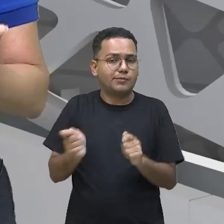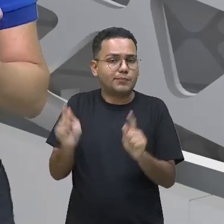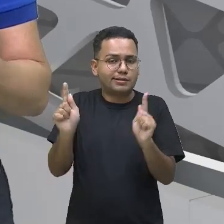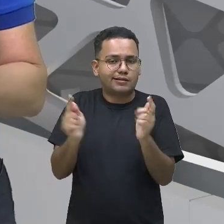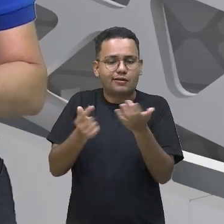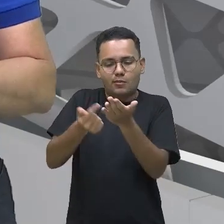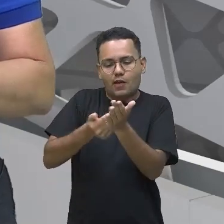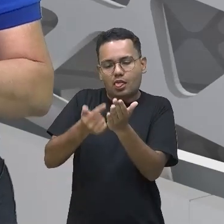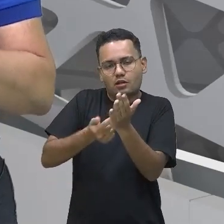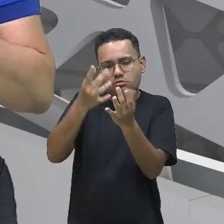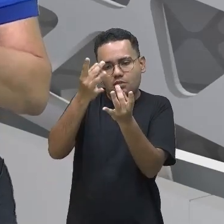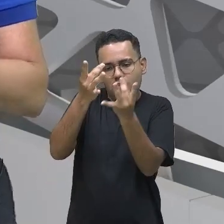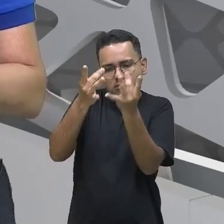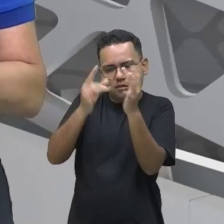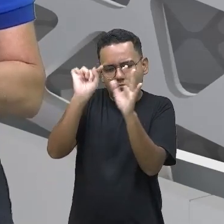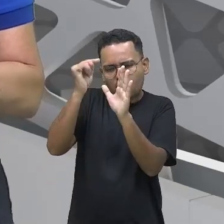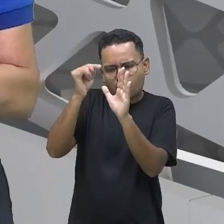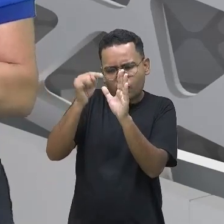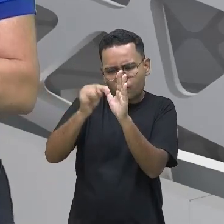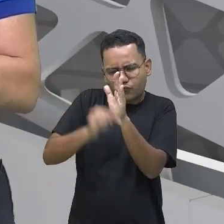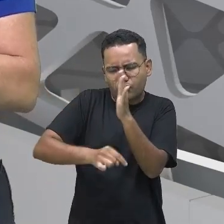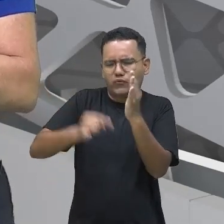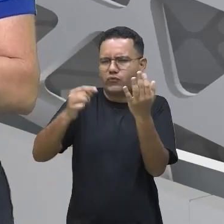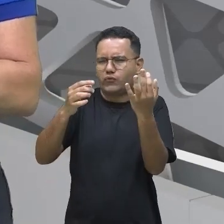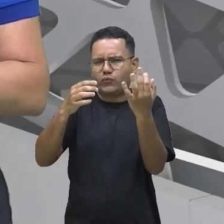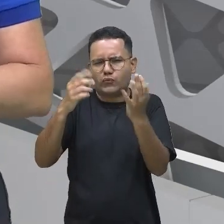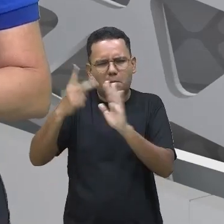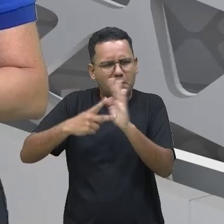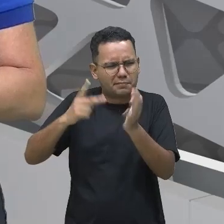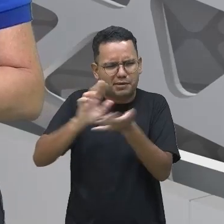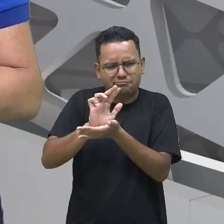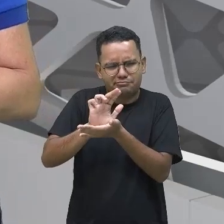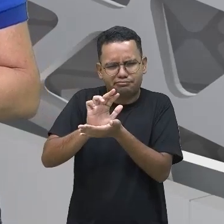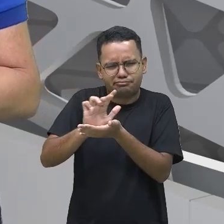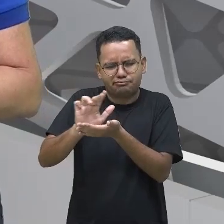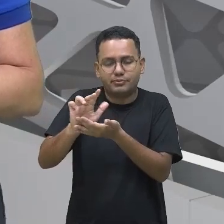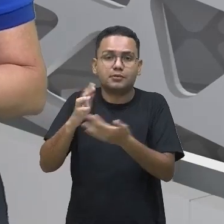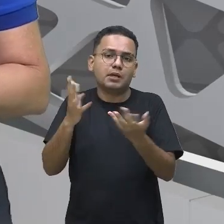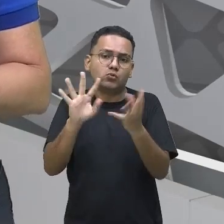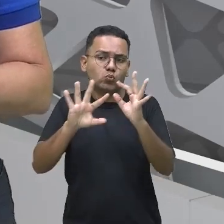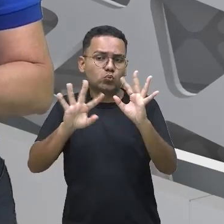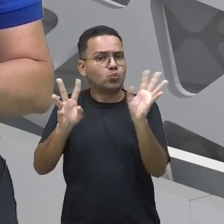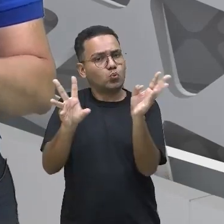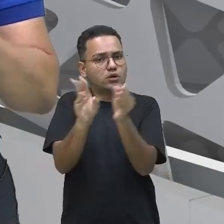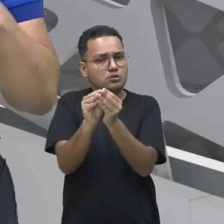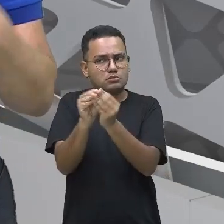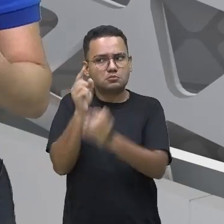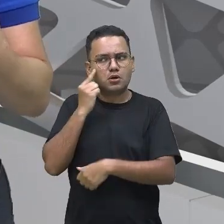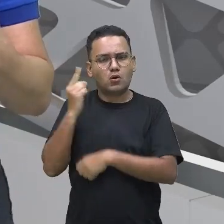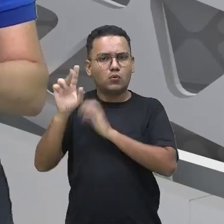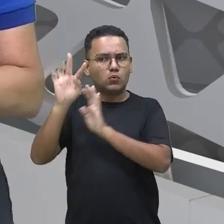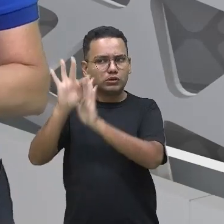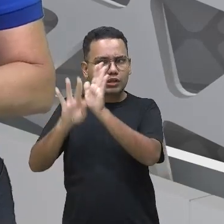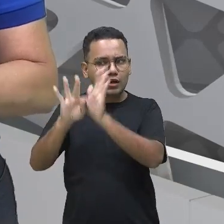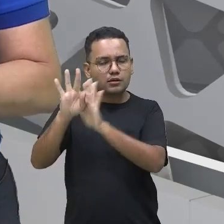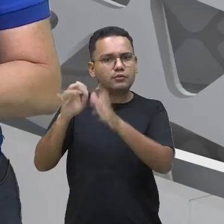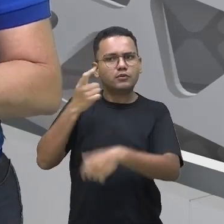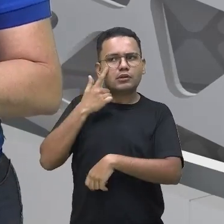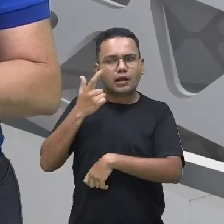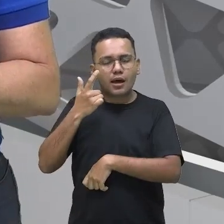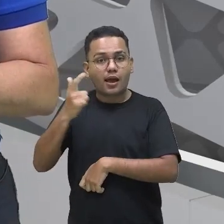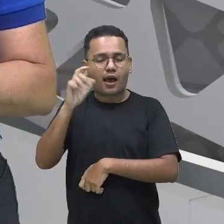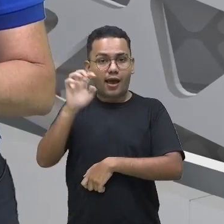muitas laudas ou em um livro. Então, veja que ficou um texto bem mais atraente,